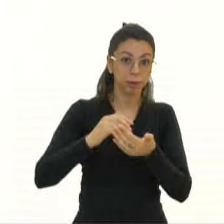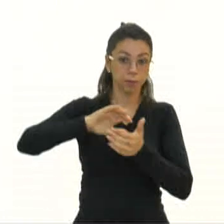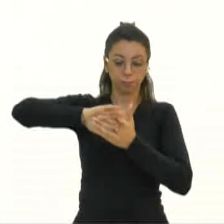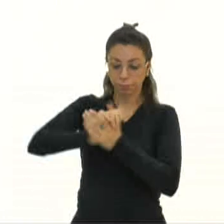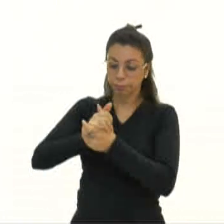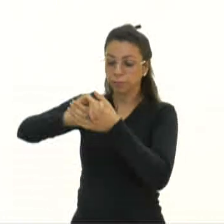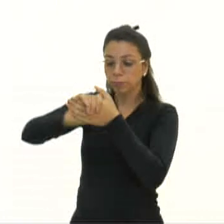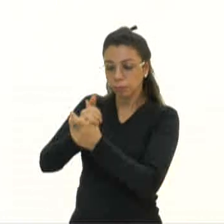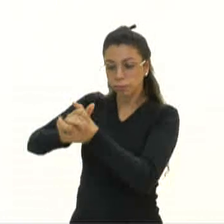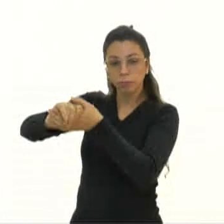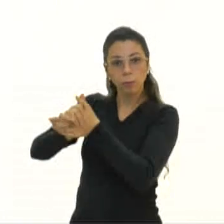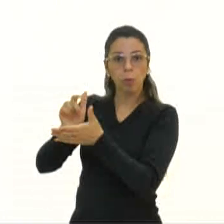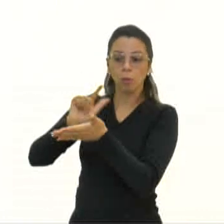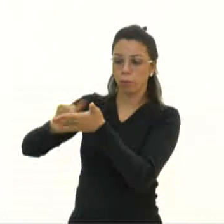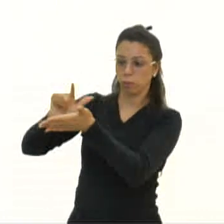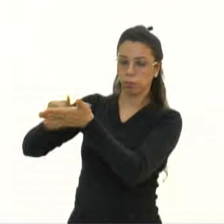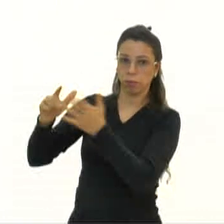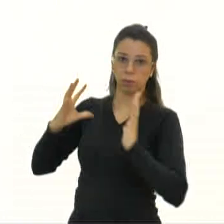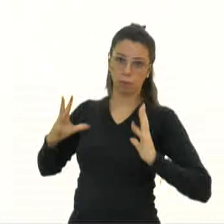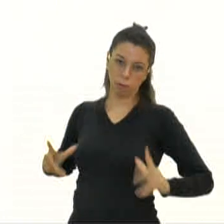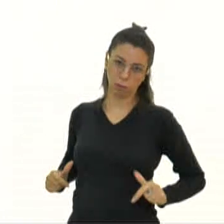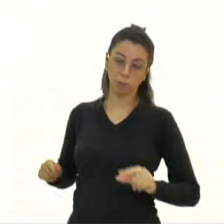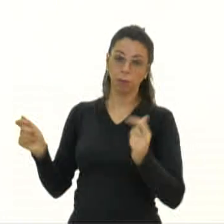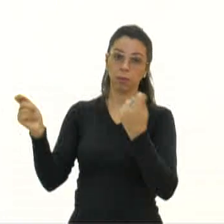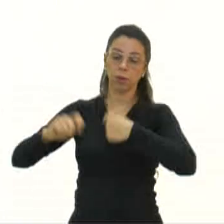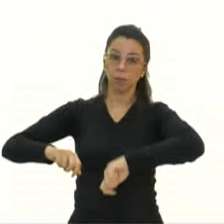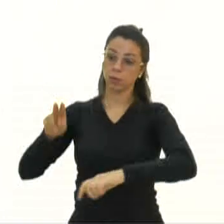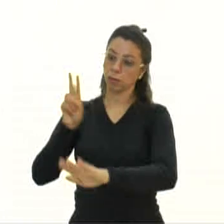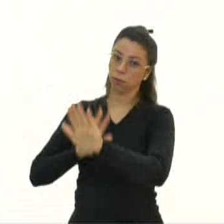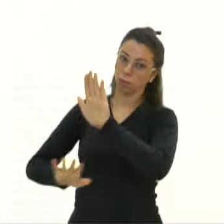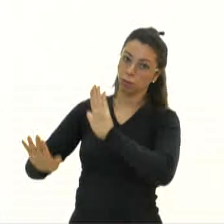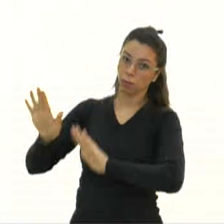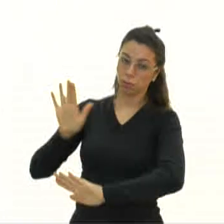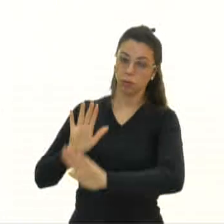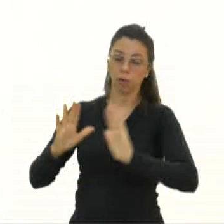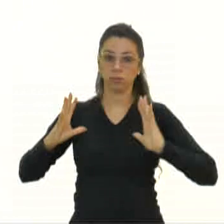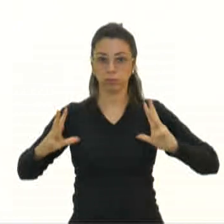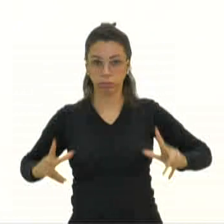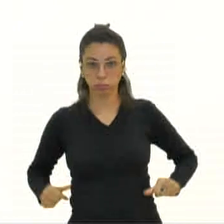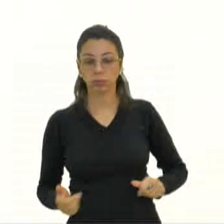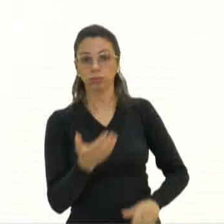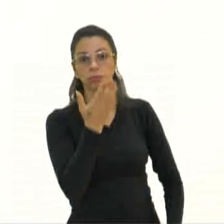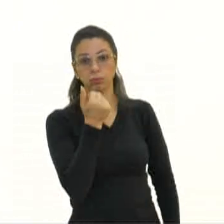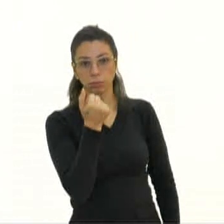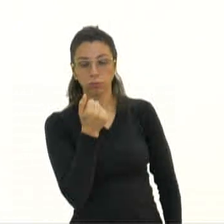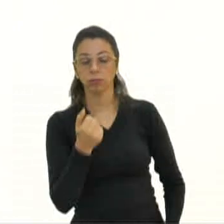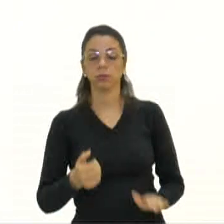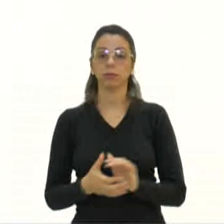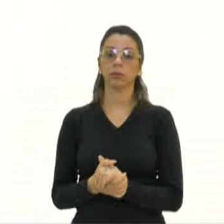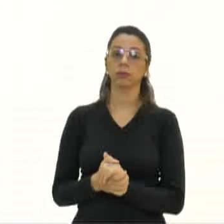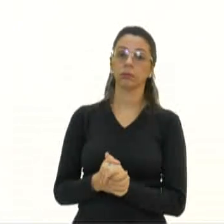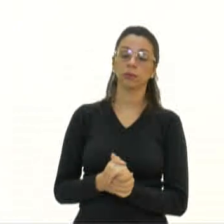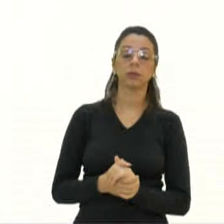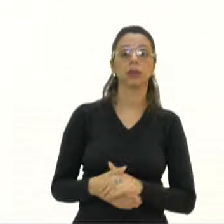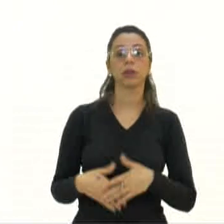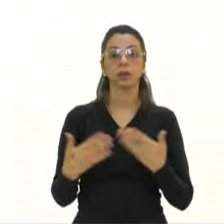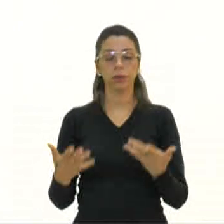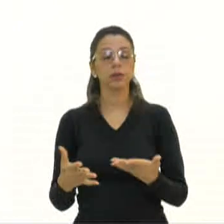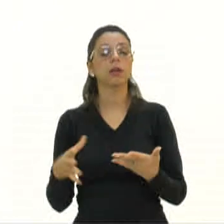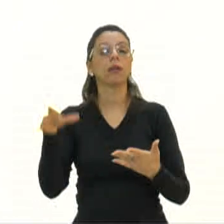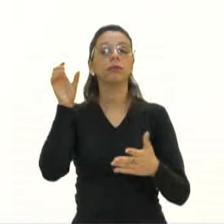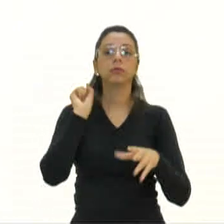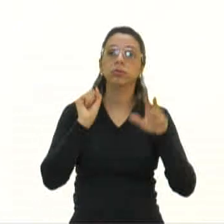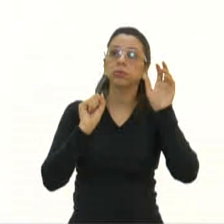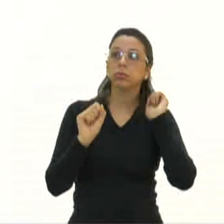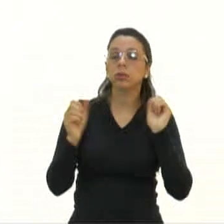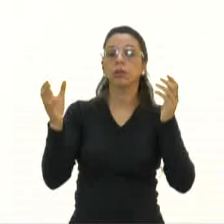bem as mãos. Por quê? A gente precisa ter esse cuidado com higiene e alimentação. Então, você já está cansado de ouvir